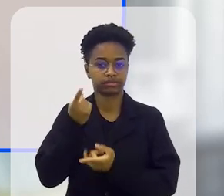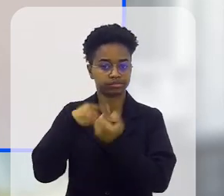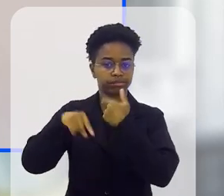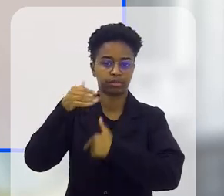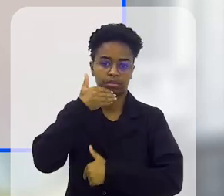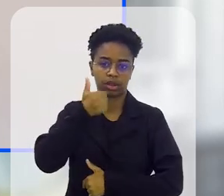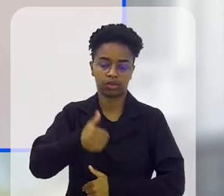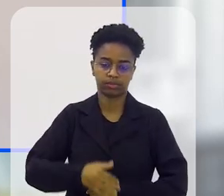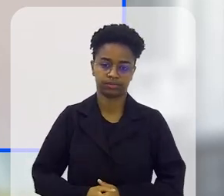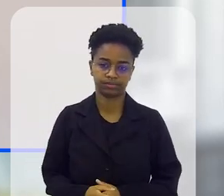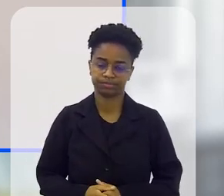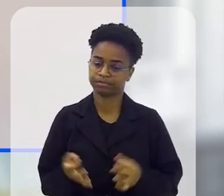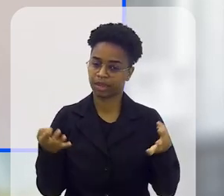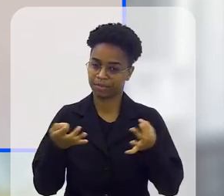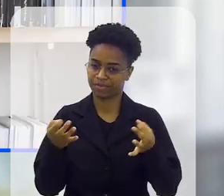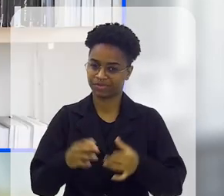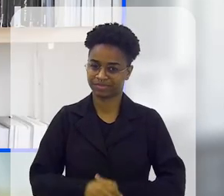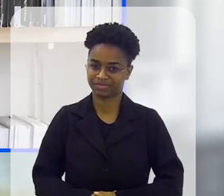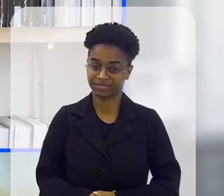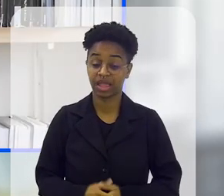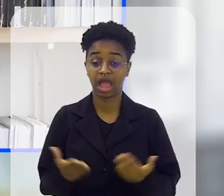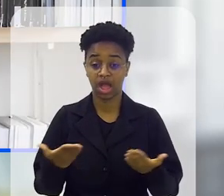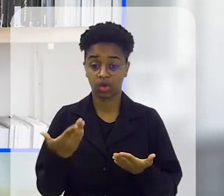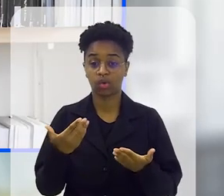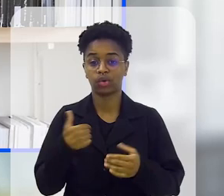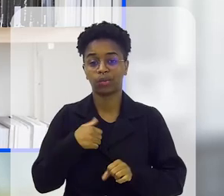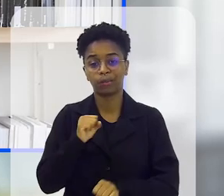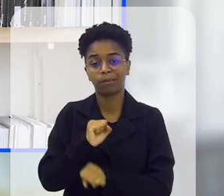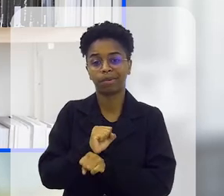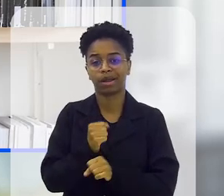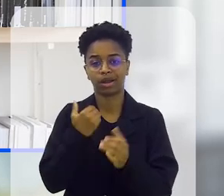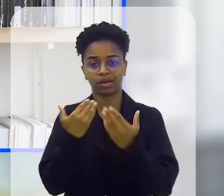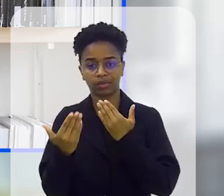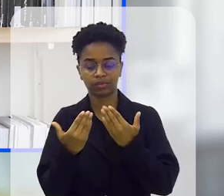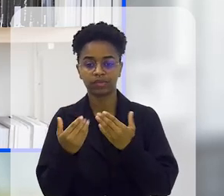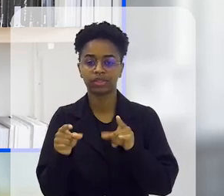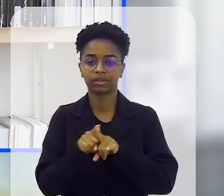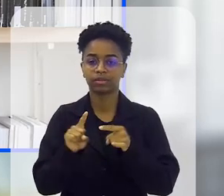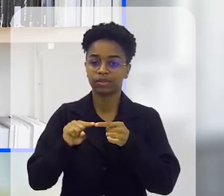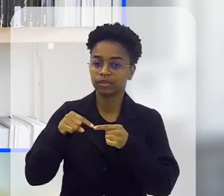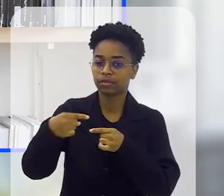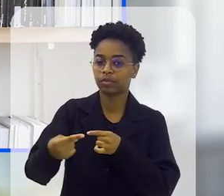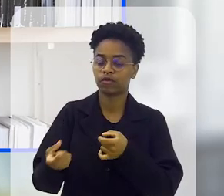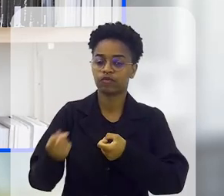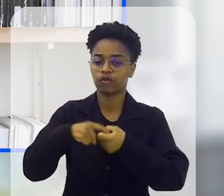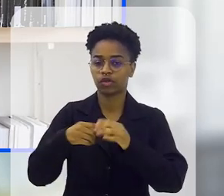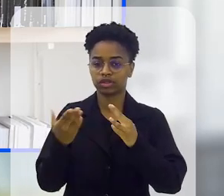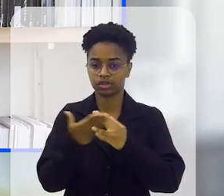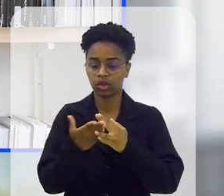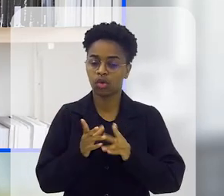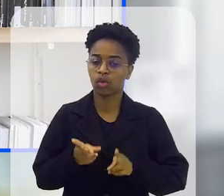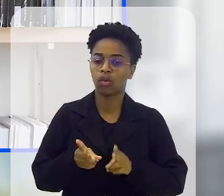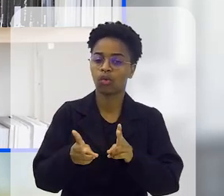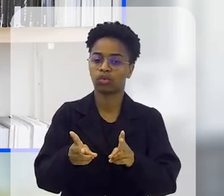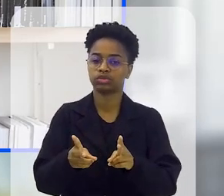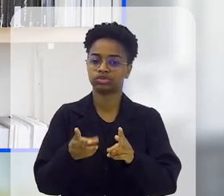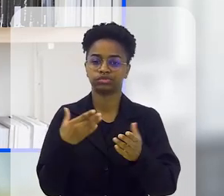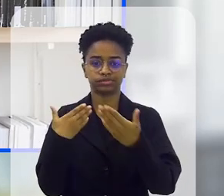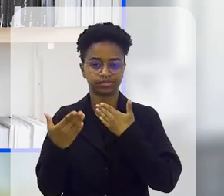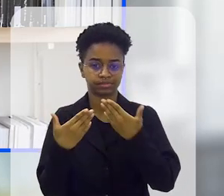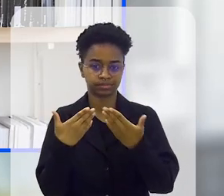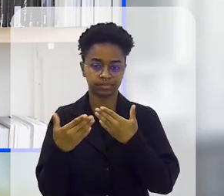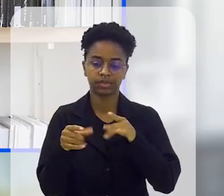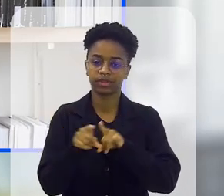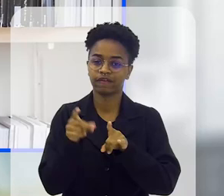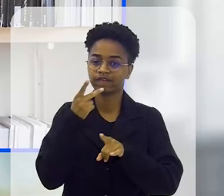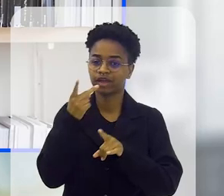melhores as chances para ela. Perfeito. Vou fazer uma pausa na nossa conversa, e na volta do intervalo a gente continua